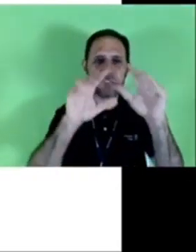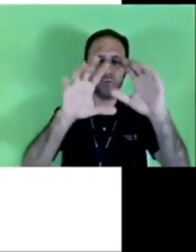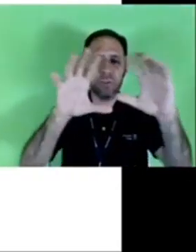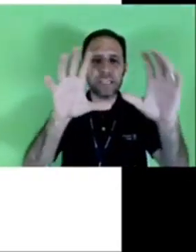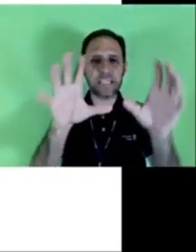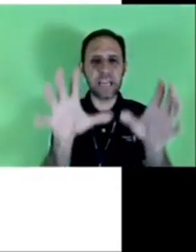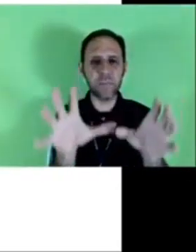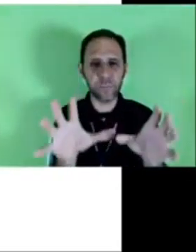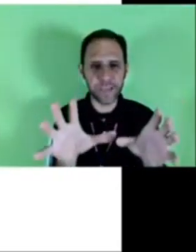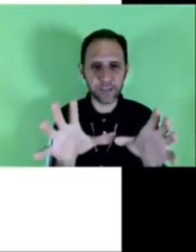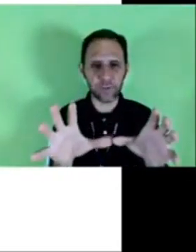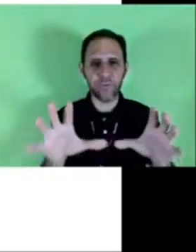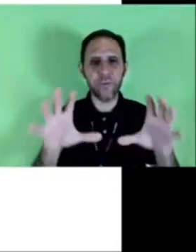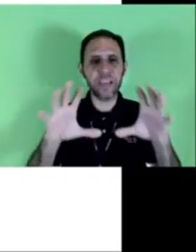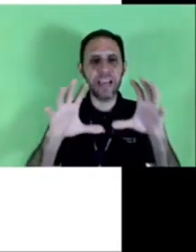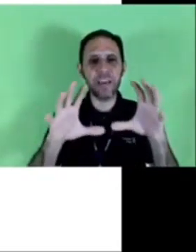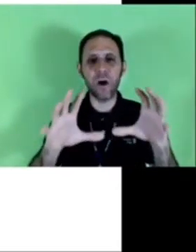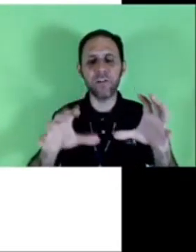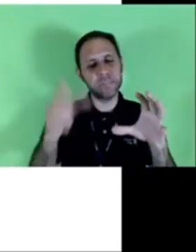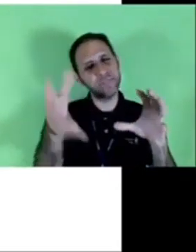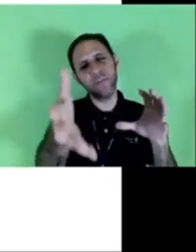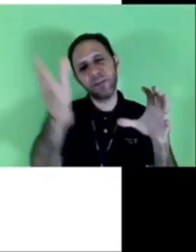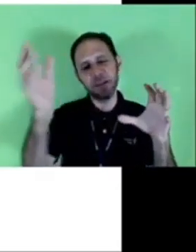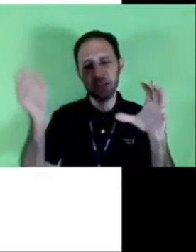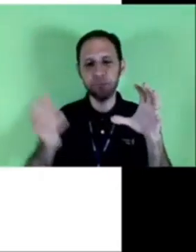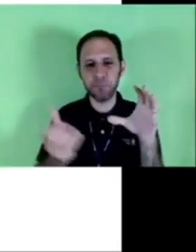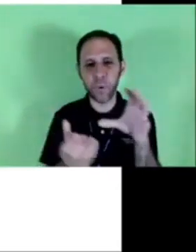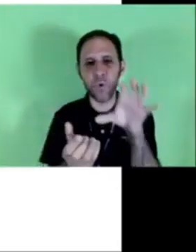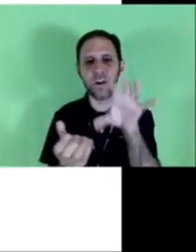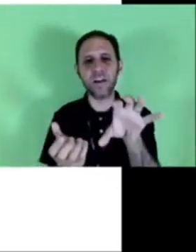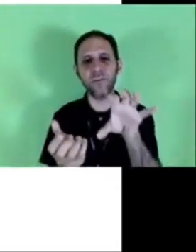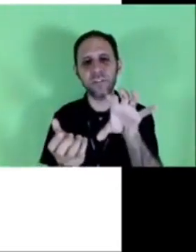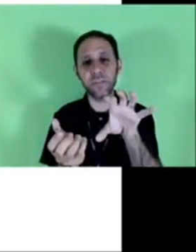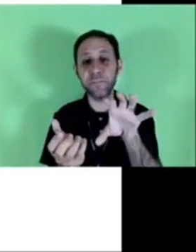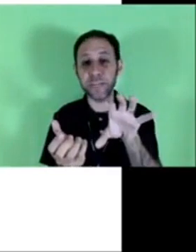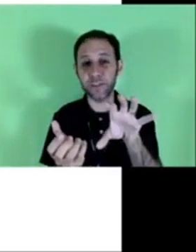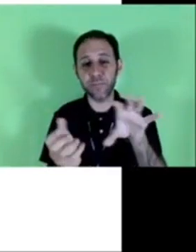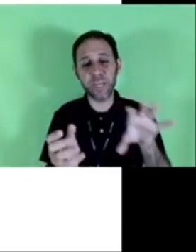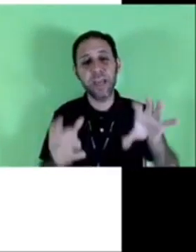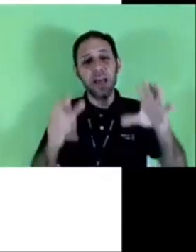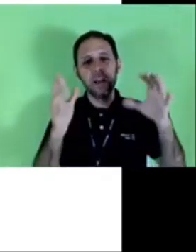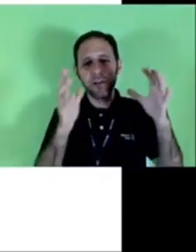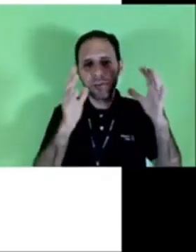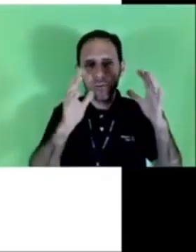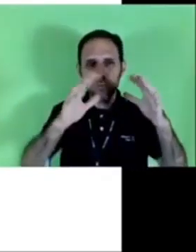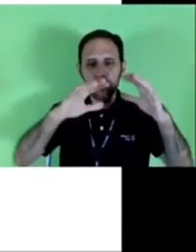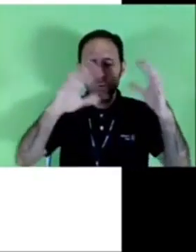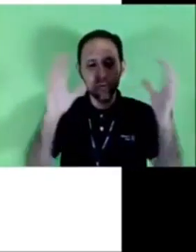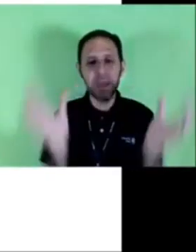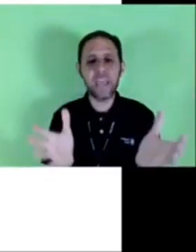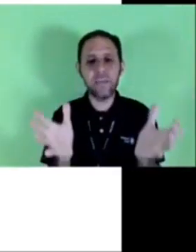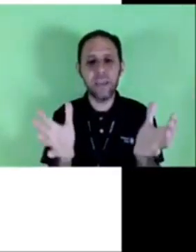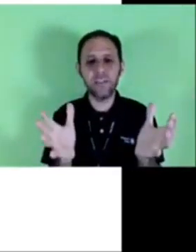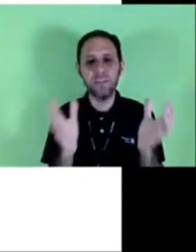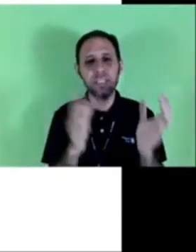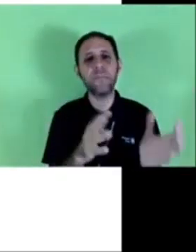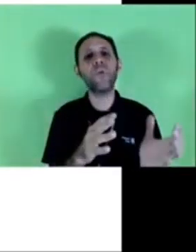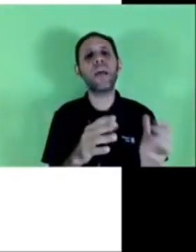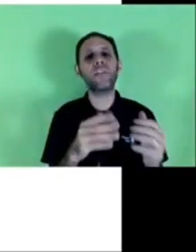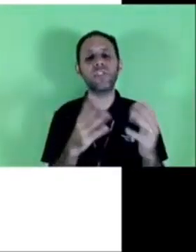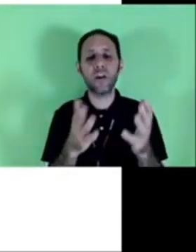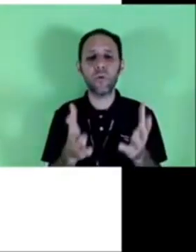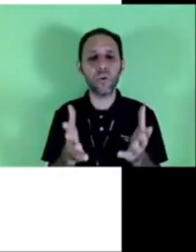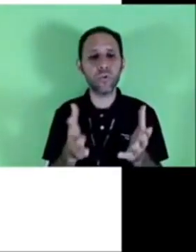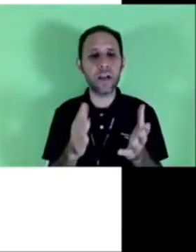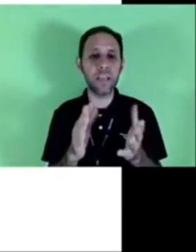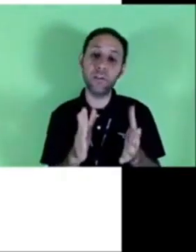tudo que está em preto fica igual mas você vai ver que tem pouca coisa em preto porque tudo no requerimento vai ser